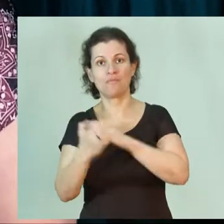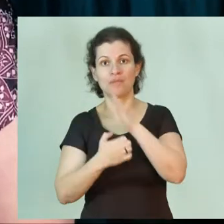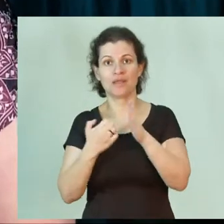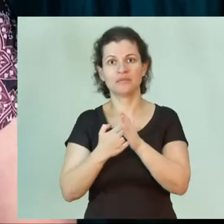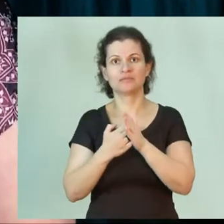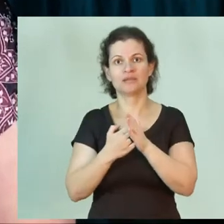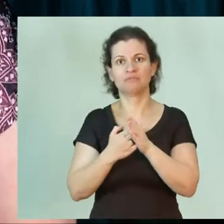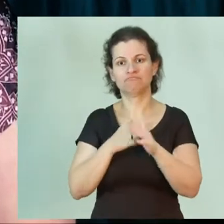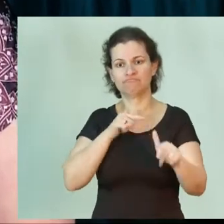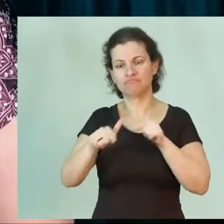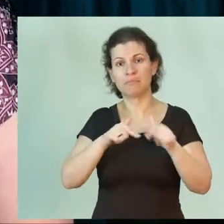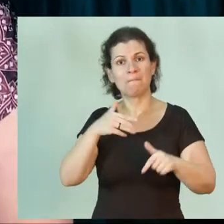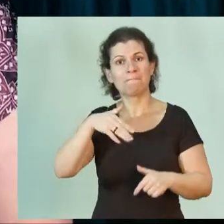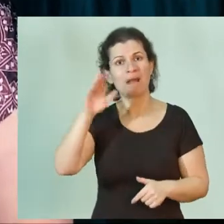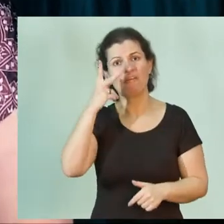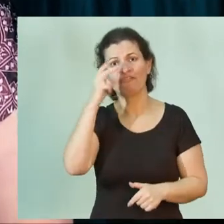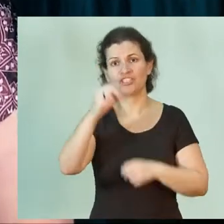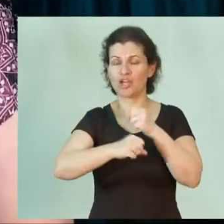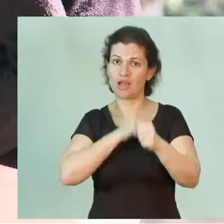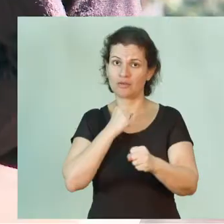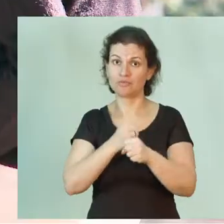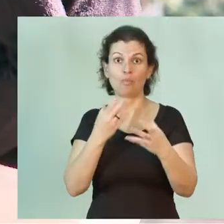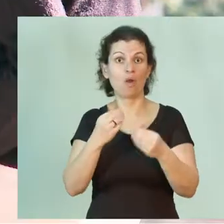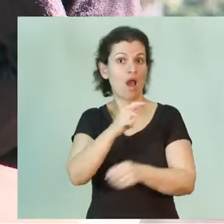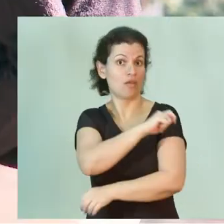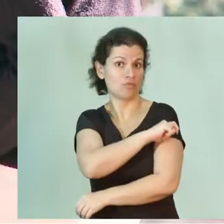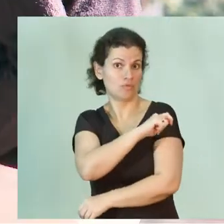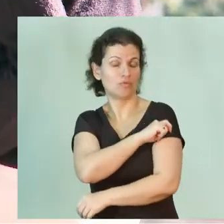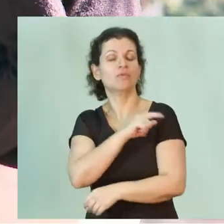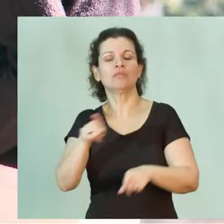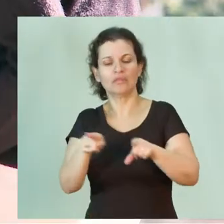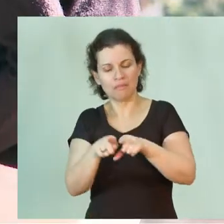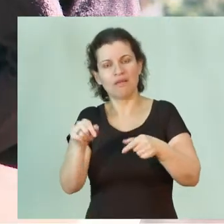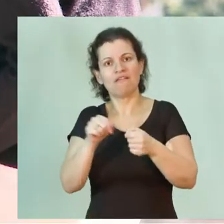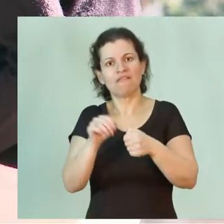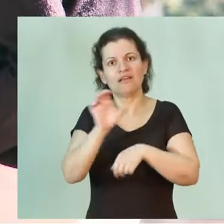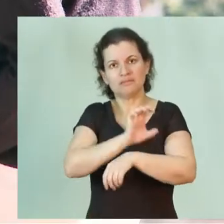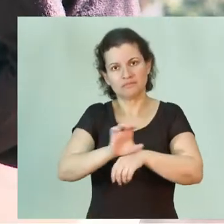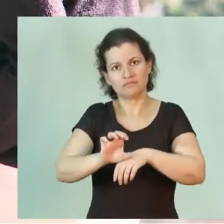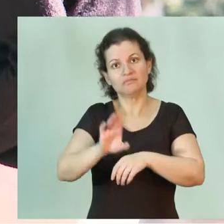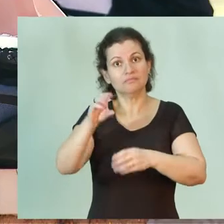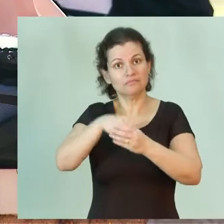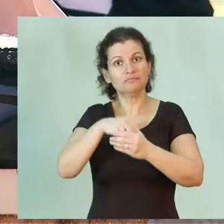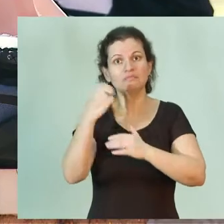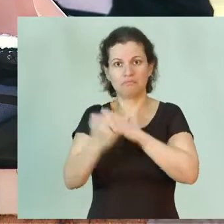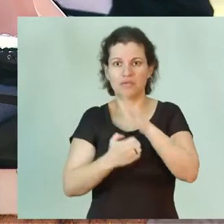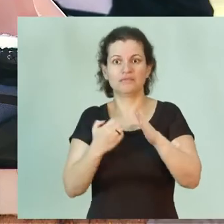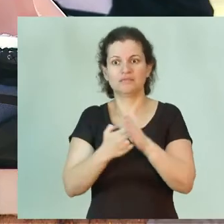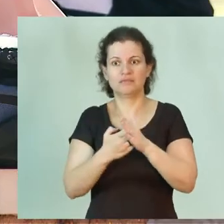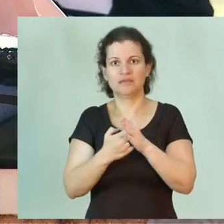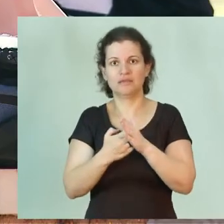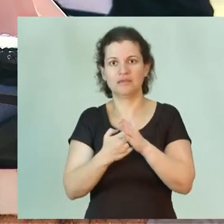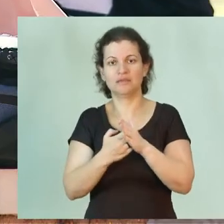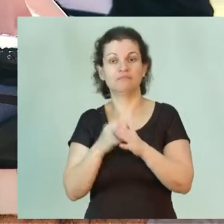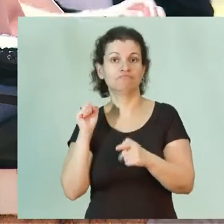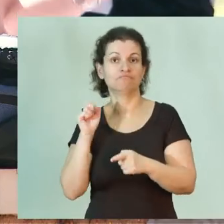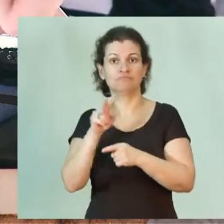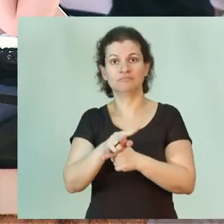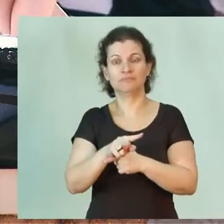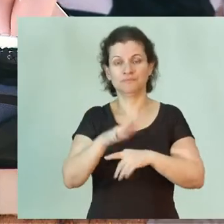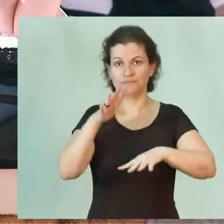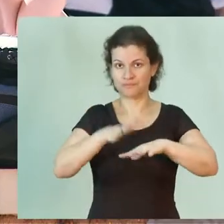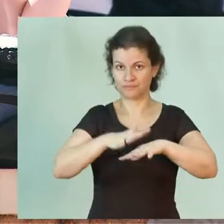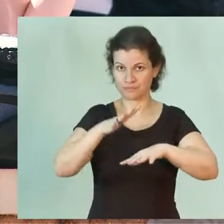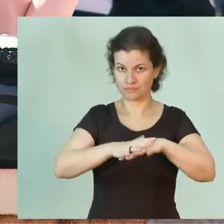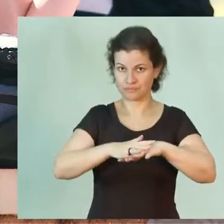atuando há mais de 20 anos. E muitos alunos também fazem estágios em empresas. O ingresso para a